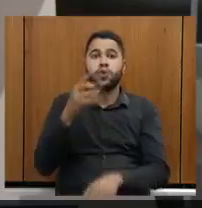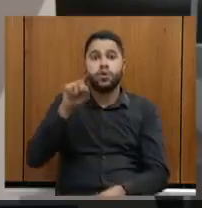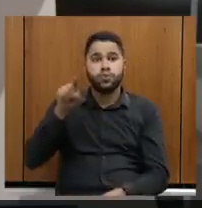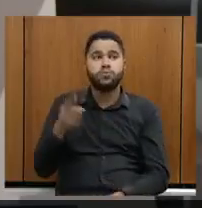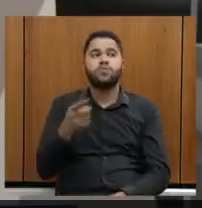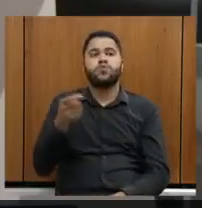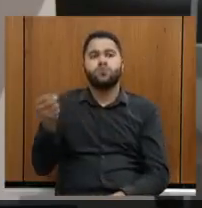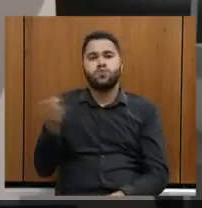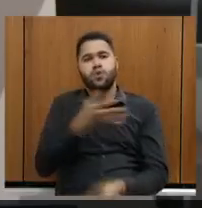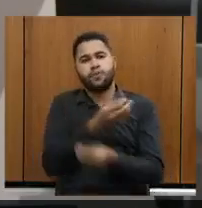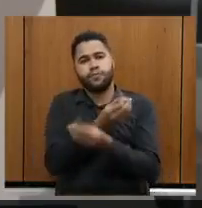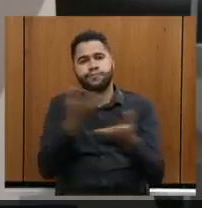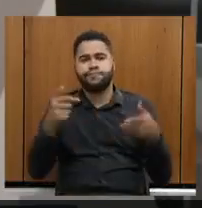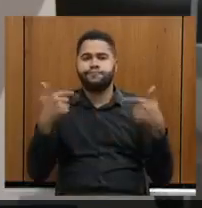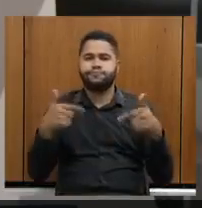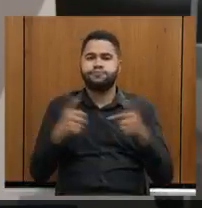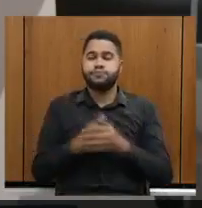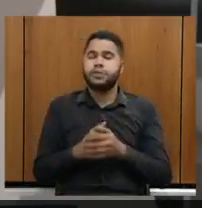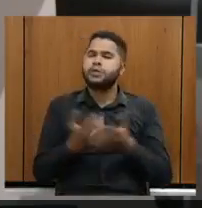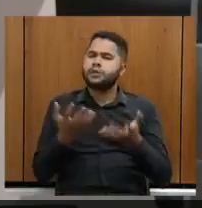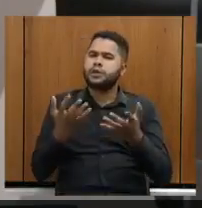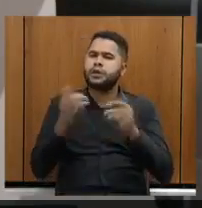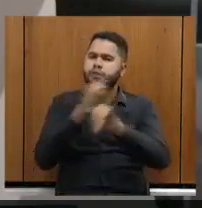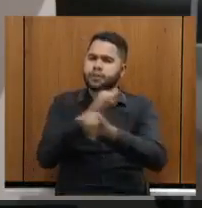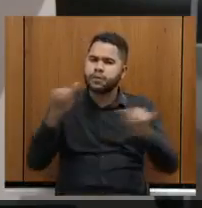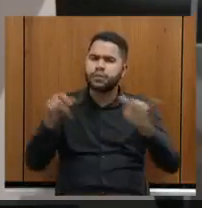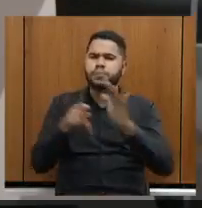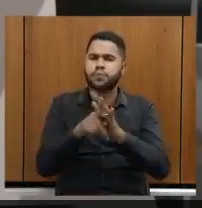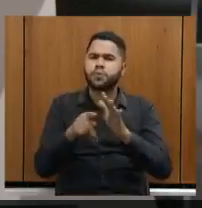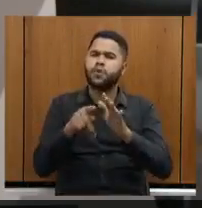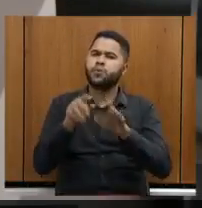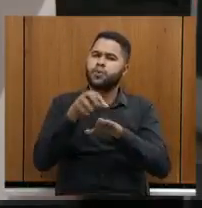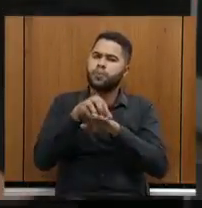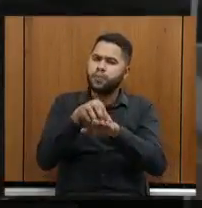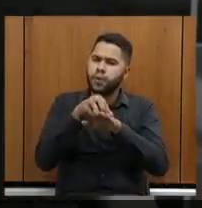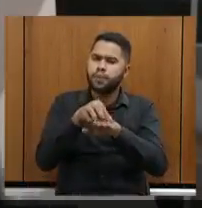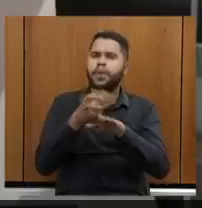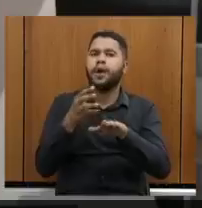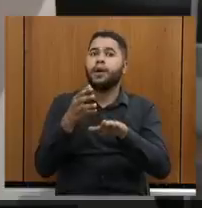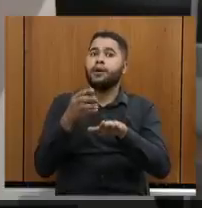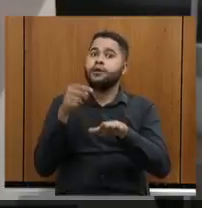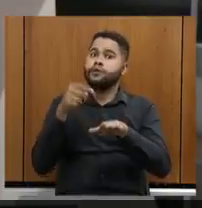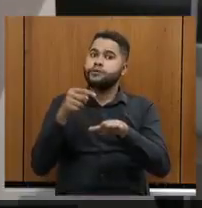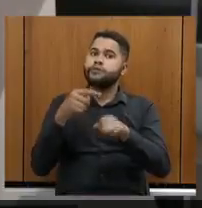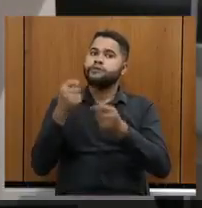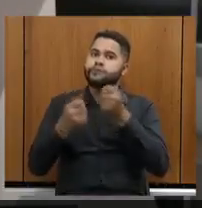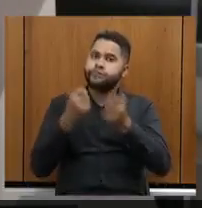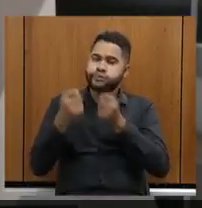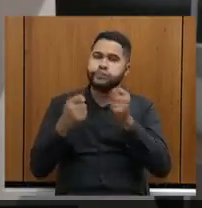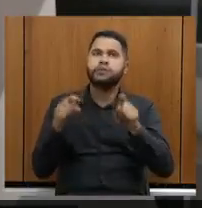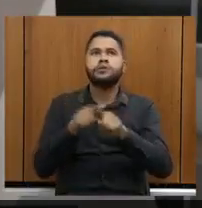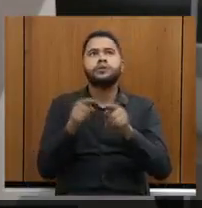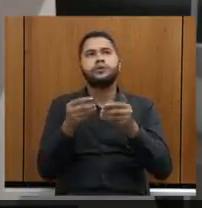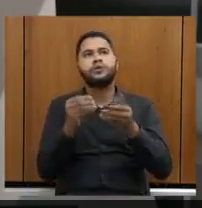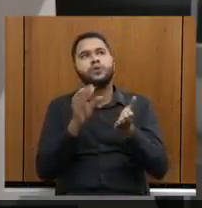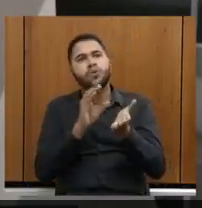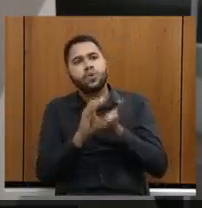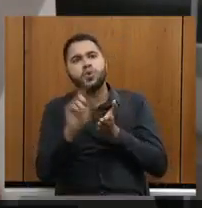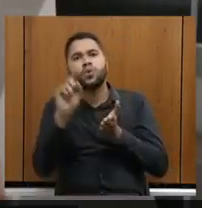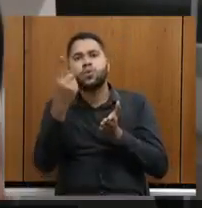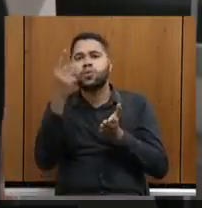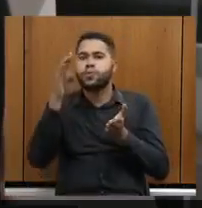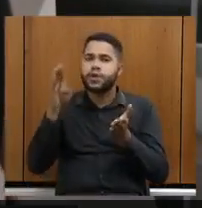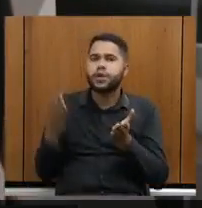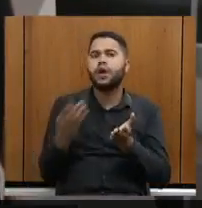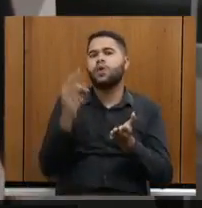reforçar a importância do turismo para a economia. Nós vemos investimentos de 1 bilhão, 2 bilhões de reais,